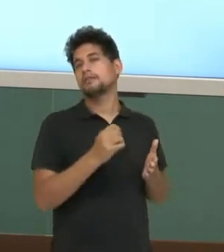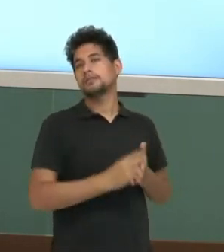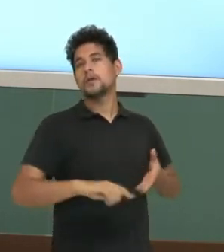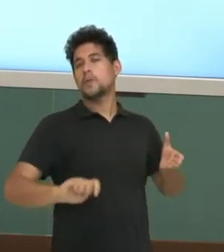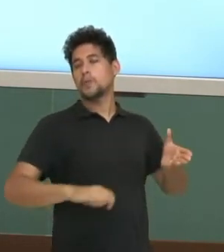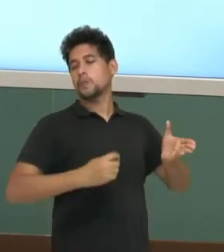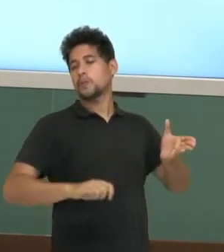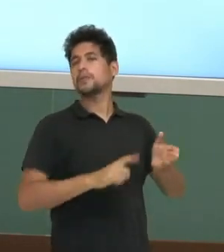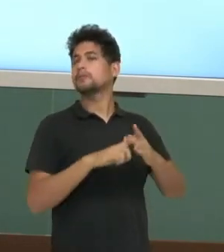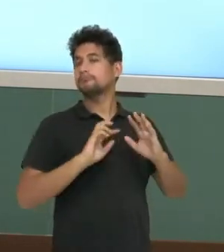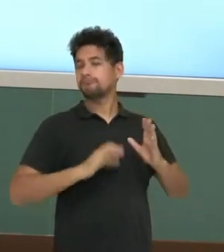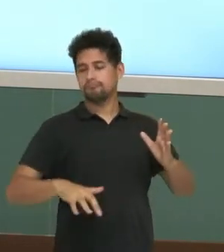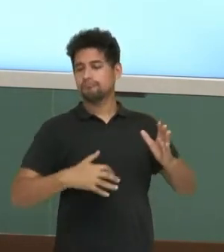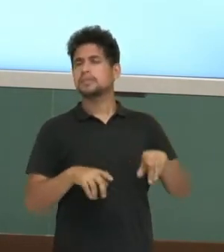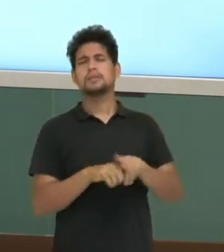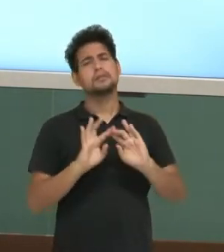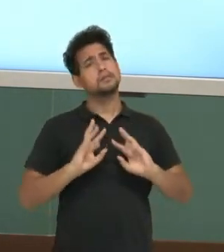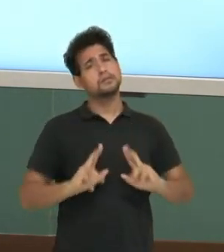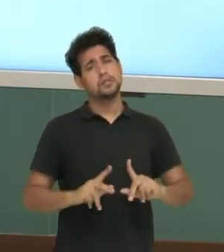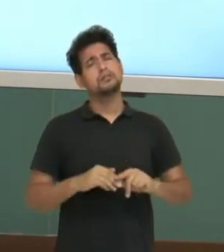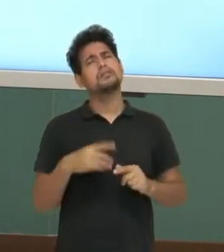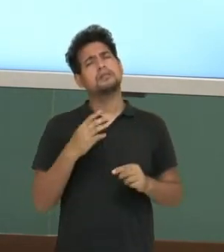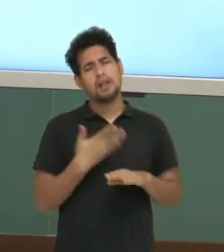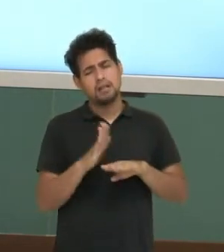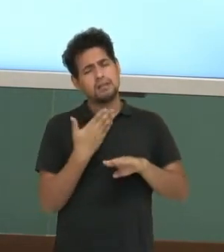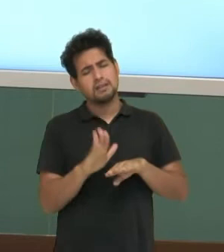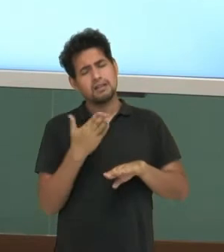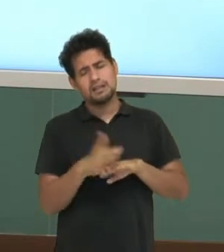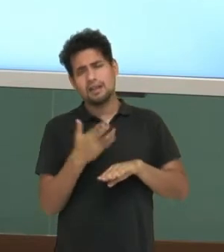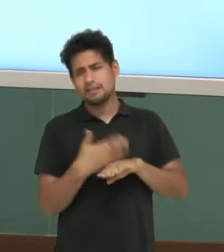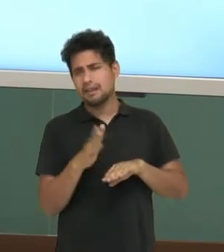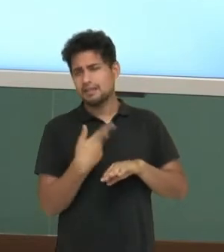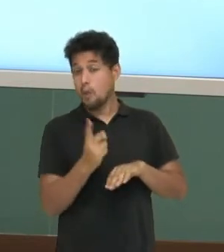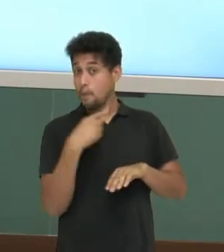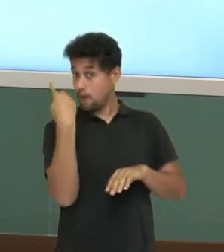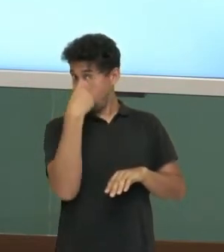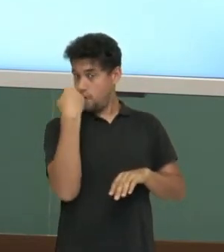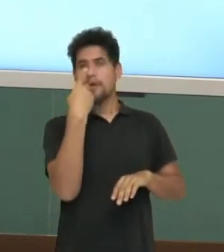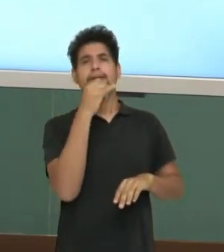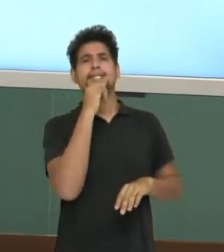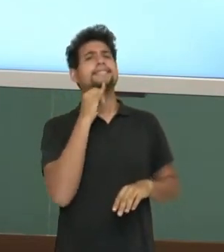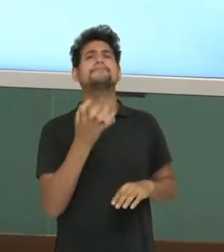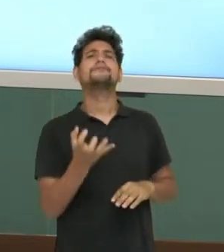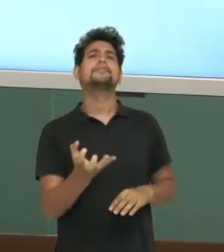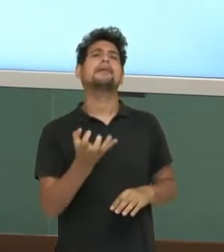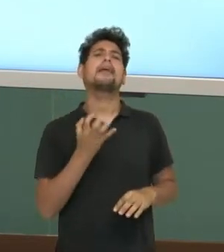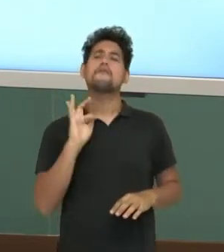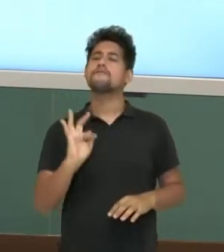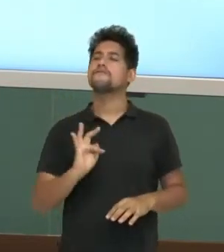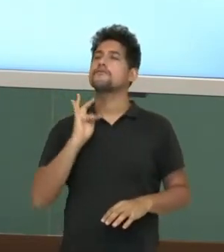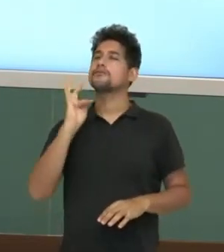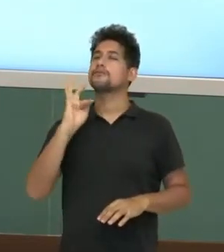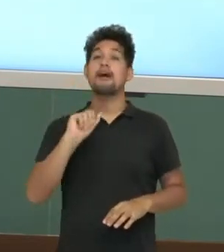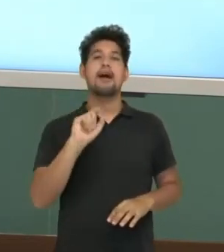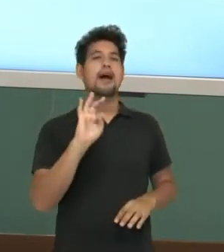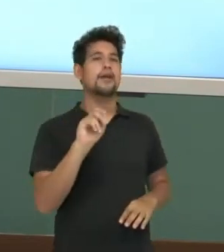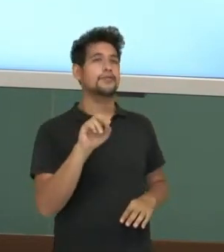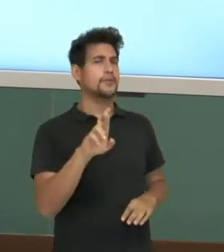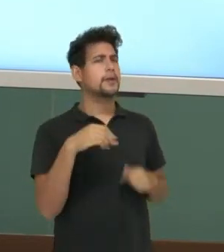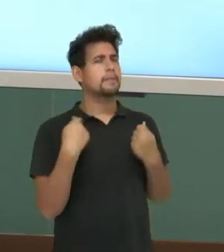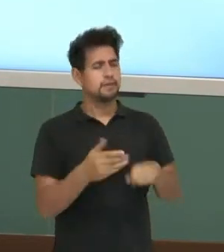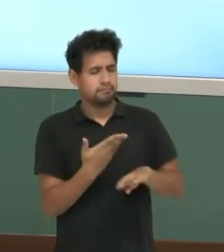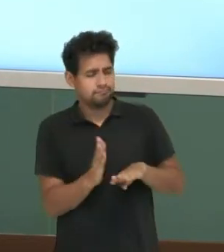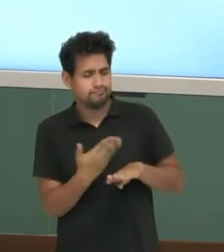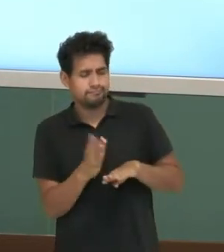você treinar todos os dias, pelo menos uma hora ao dia. Se você quer ser um ator, você tem que treinar.